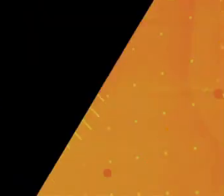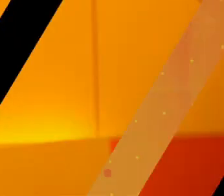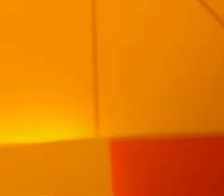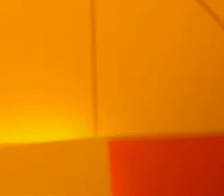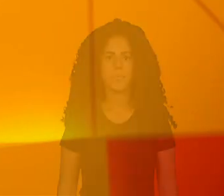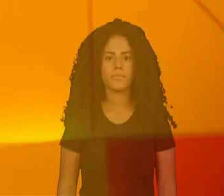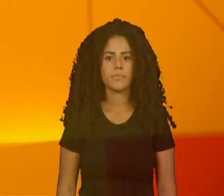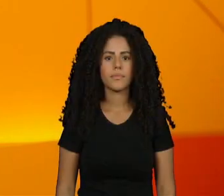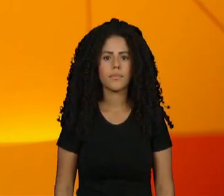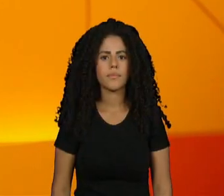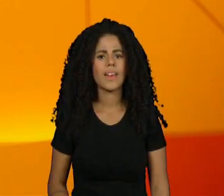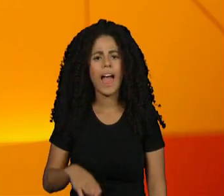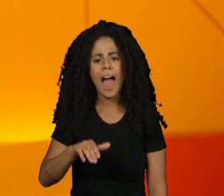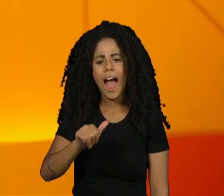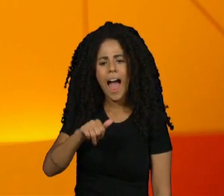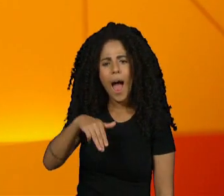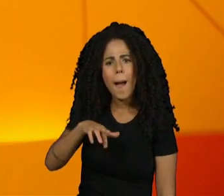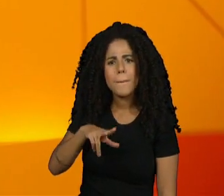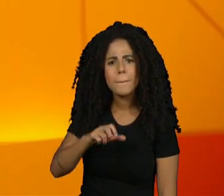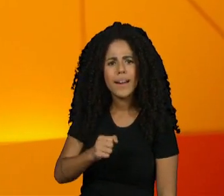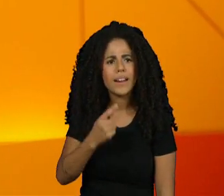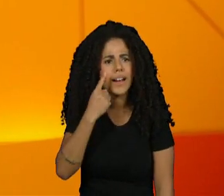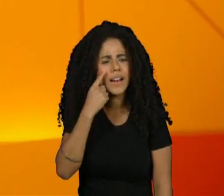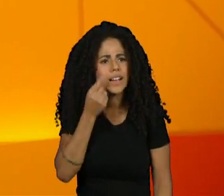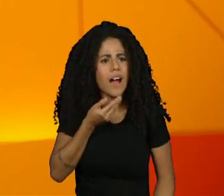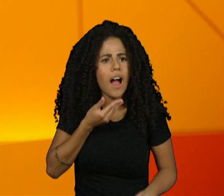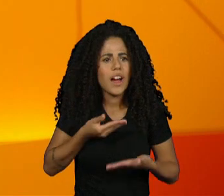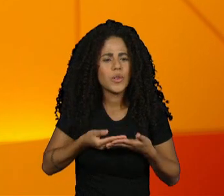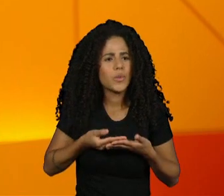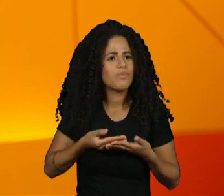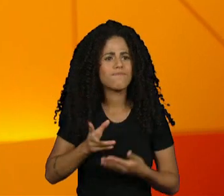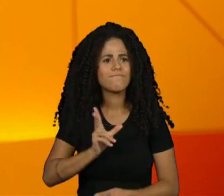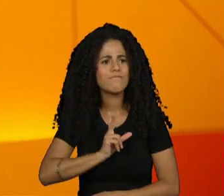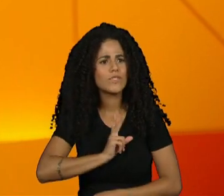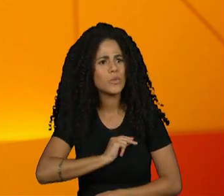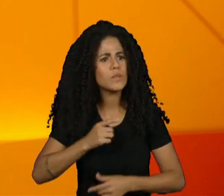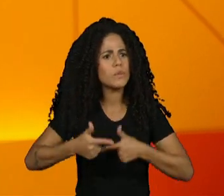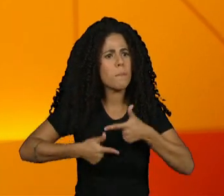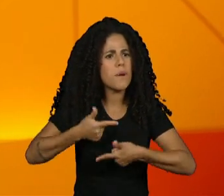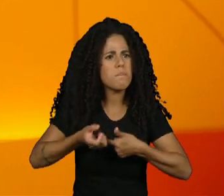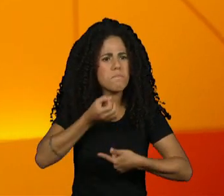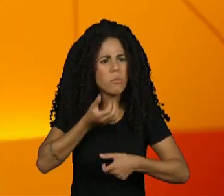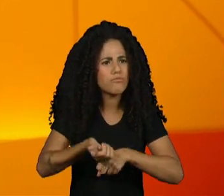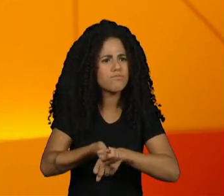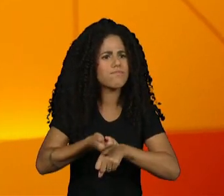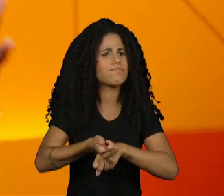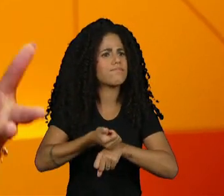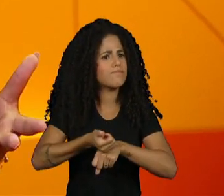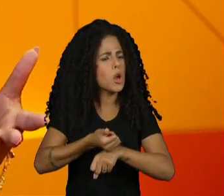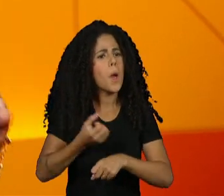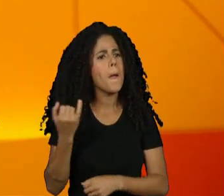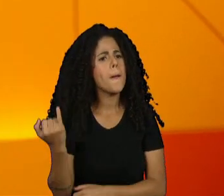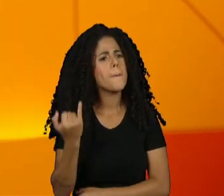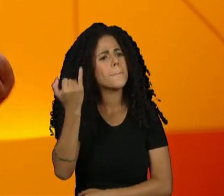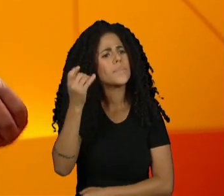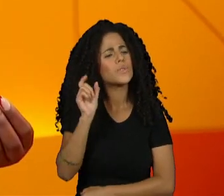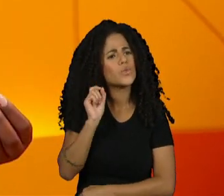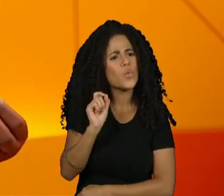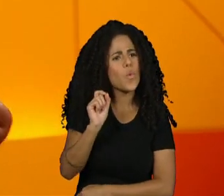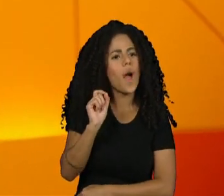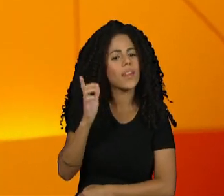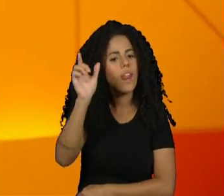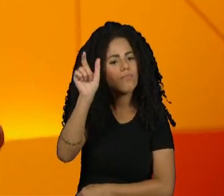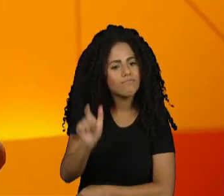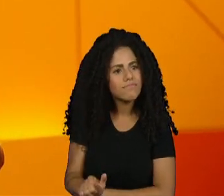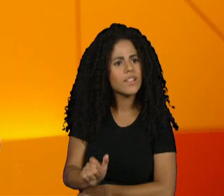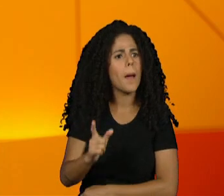A Mara, esse trabalho da Paula é incrível. Eu sou uma fã, assim, intensa do trabalho dela. E eu fico pensando qual a importância da presença dela para